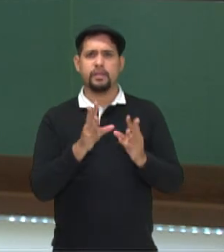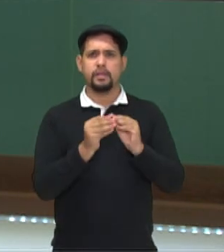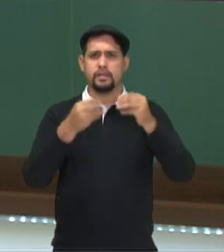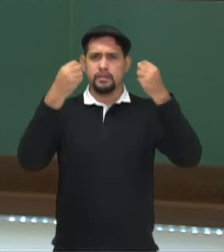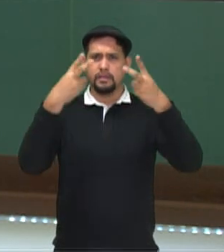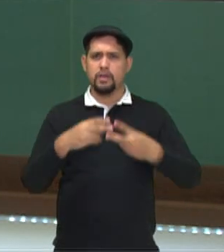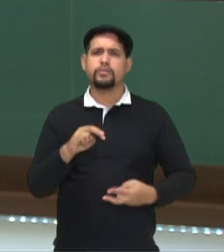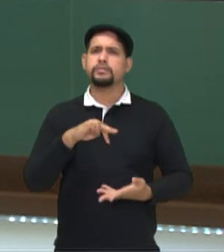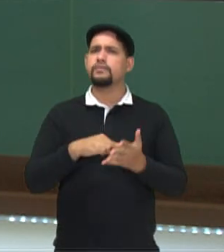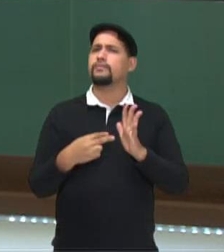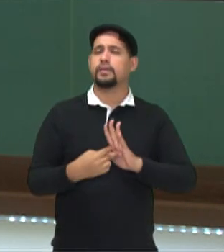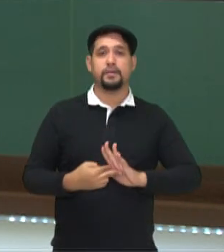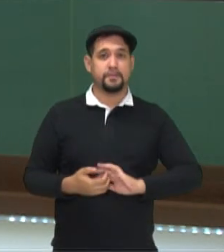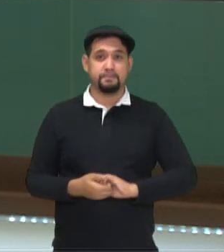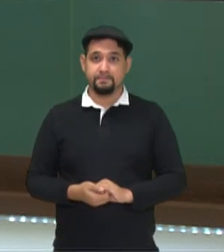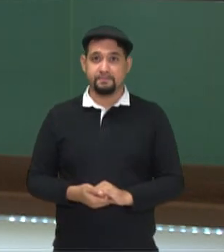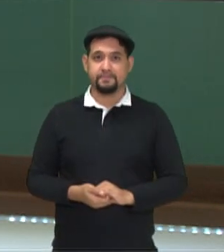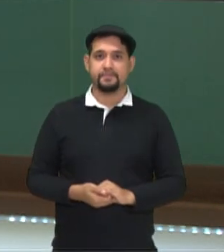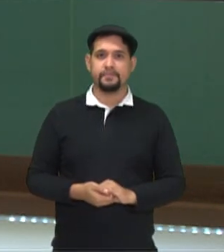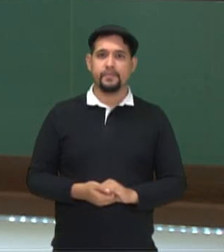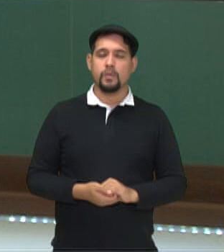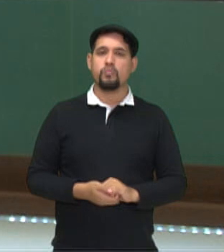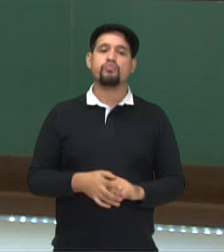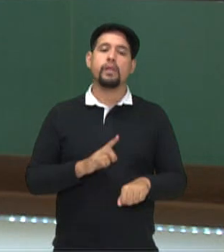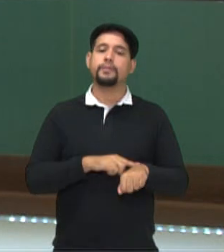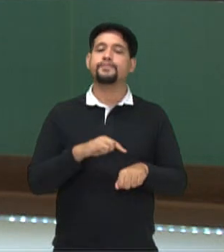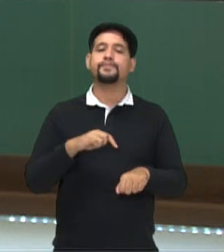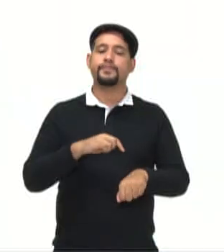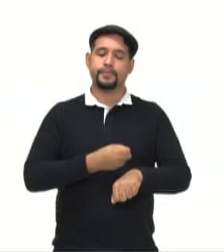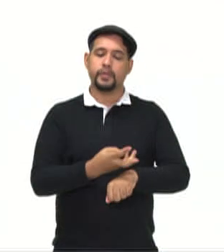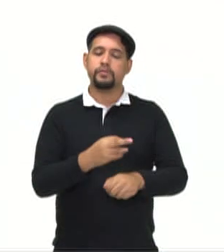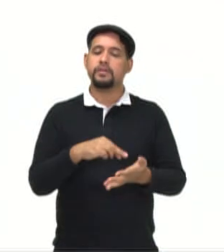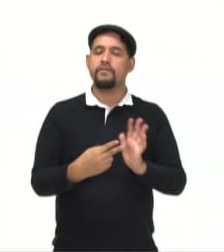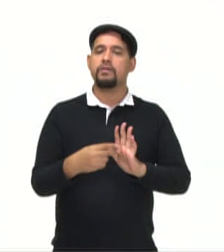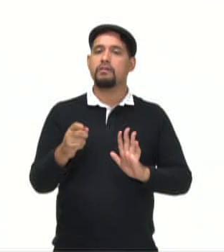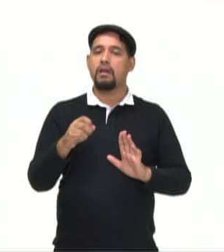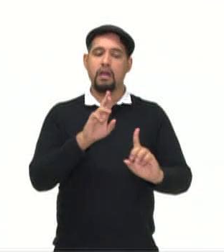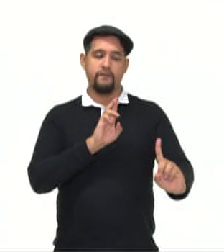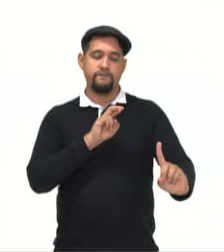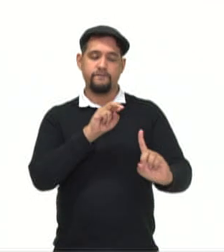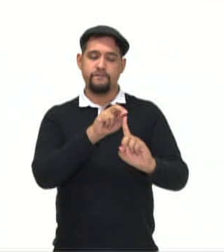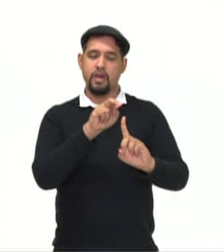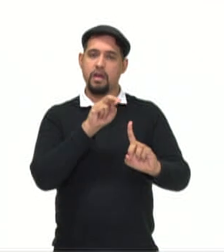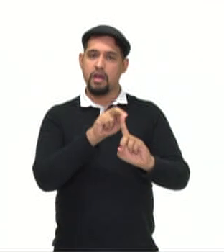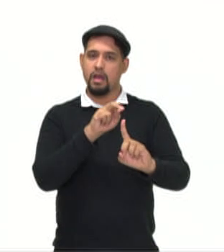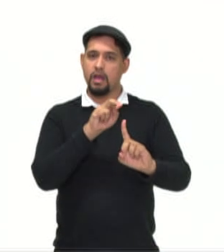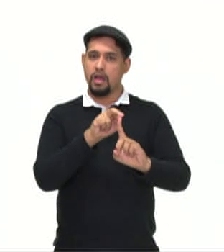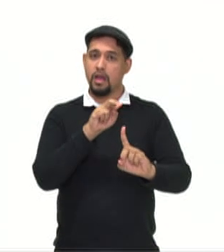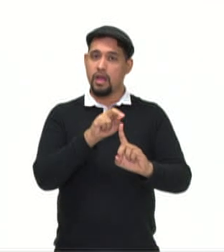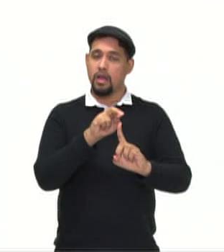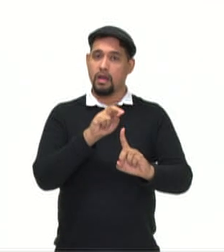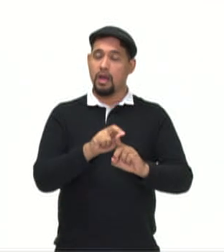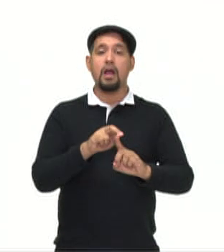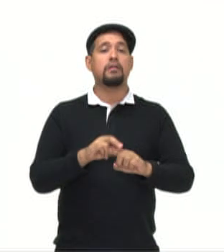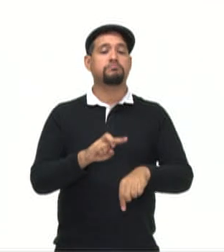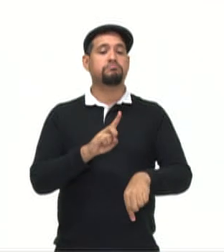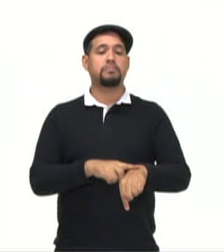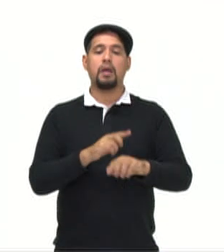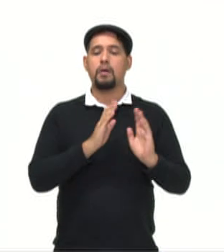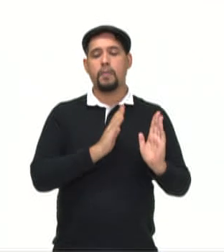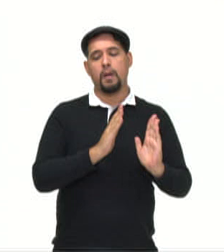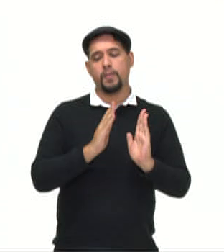entender um pouquinho esses elementos. O tempo corresponde aos referenciais temporais que vão